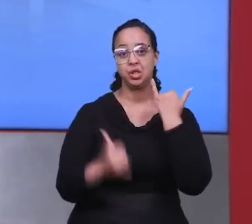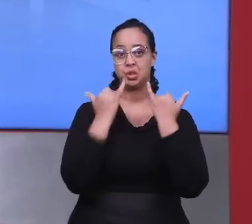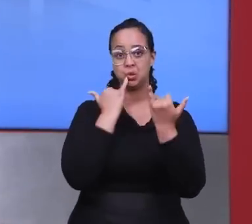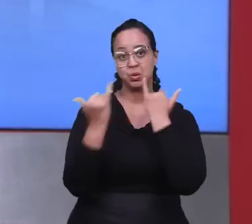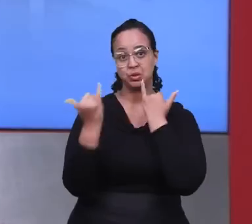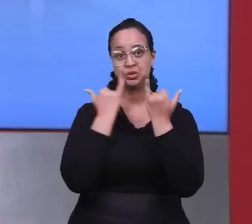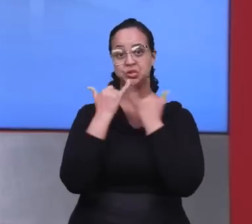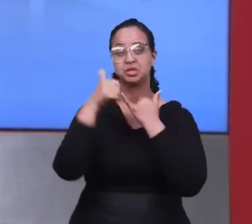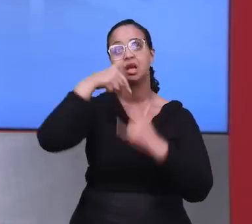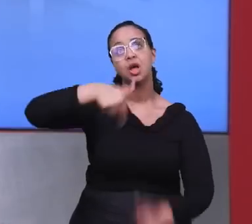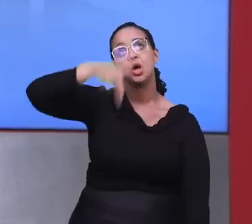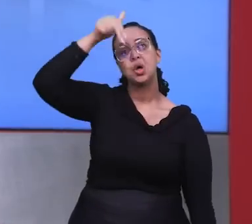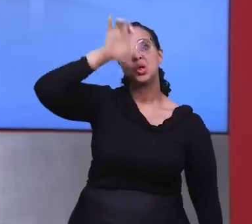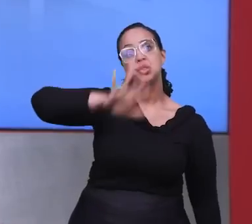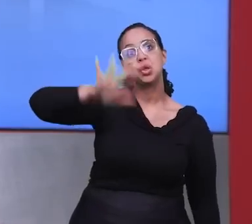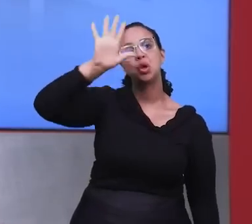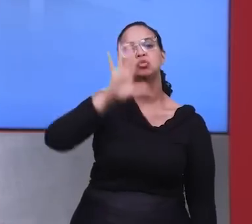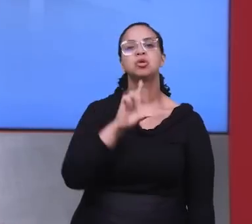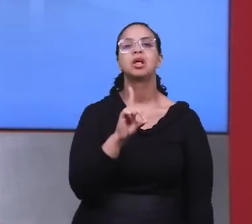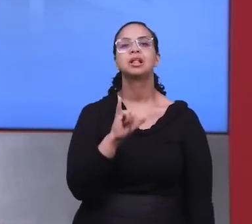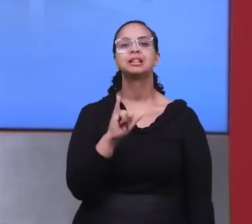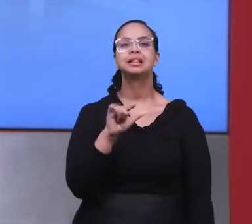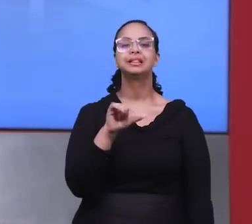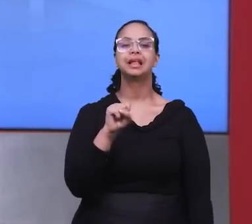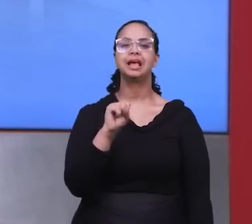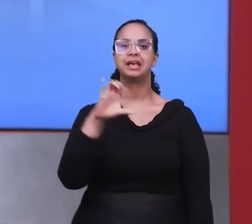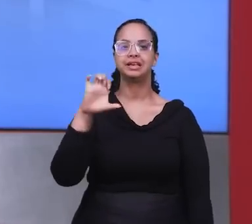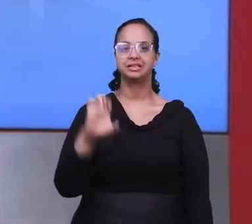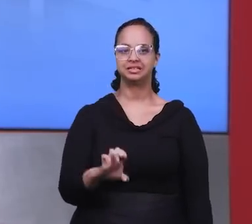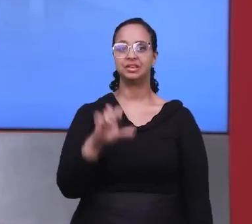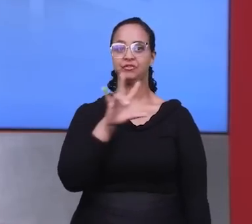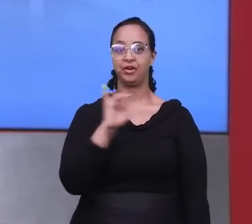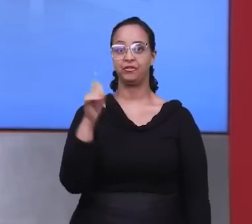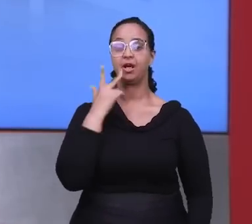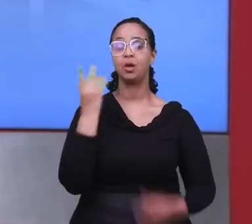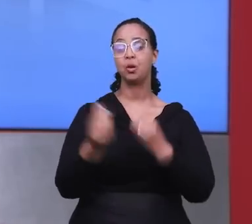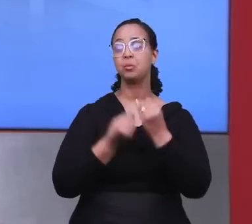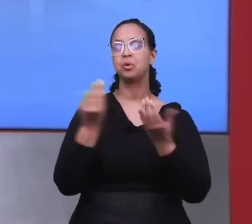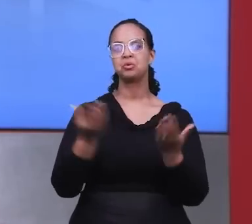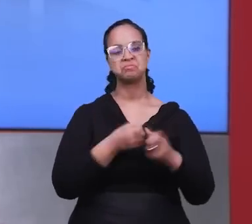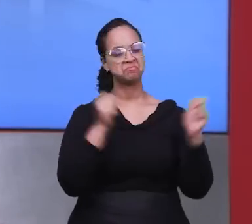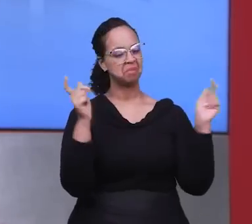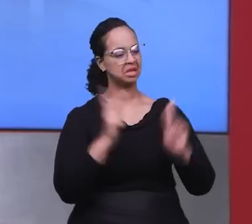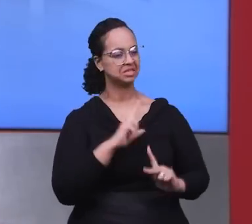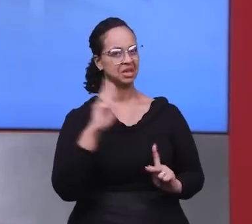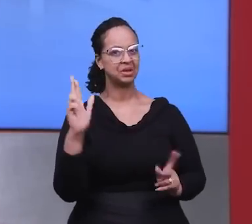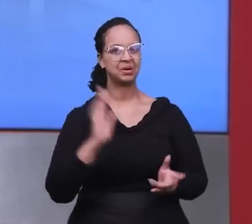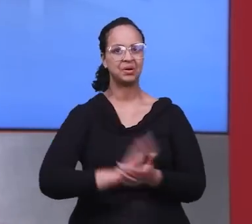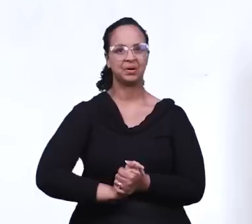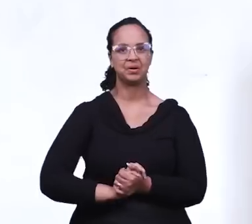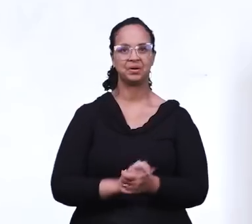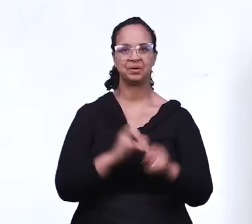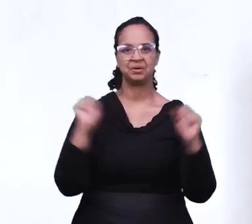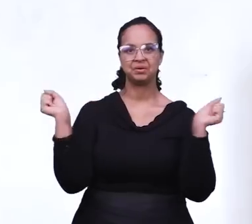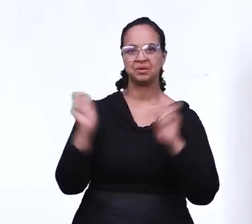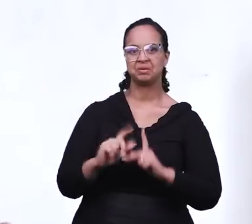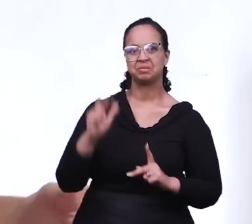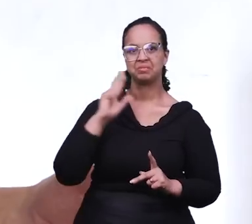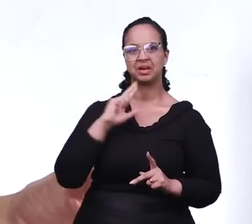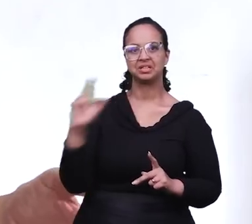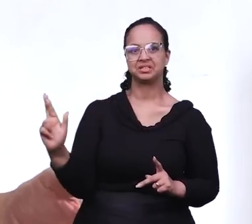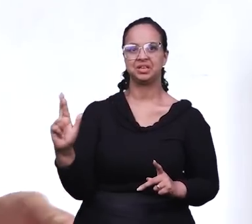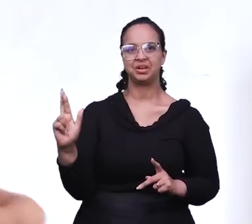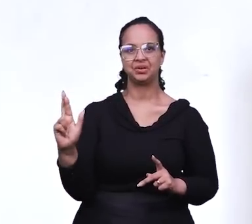mas nós vamos agora para a região norte, com a nossa irmã Deise Furtado, trazendo informações aí sobre a região. Paz, senhor, minha irmã. Paz, senhor,